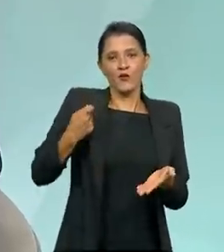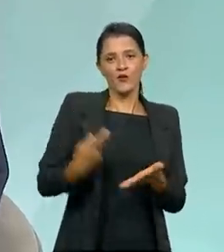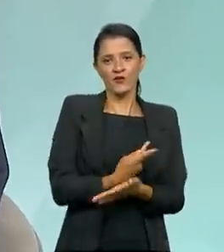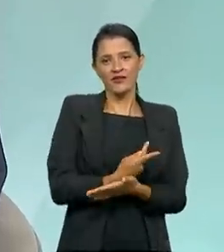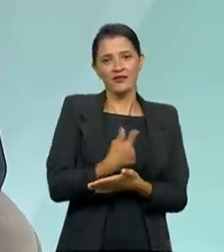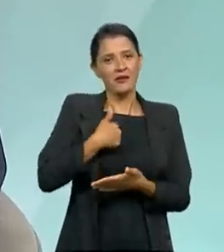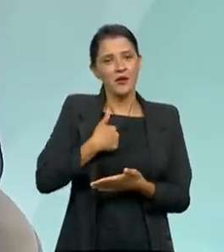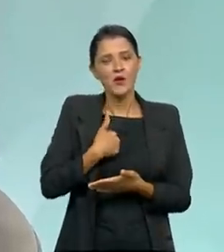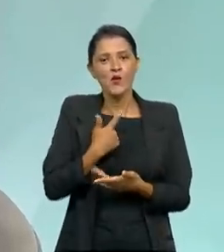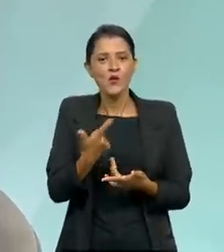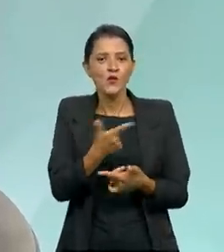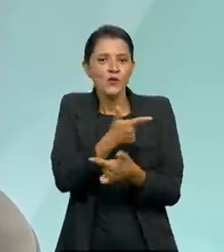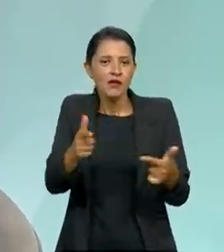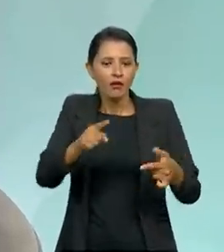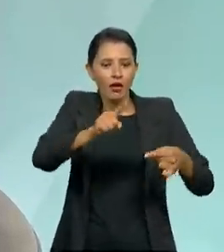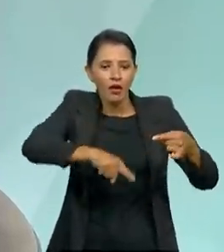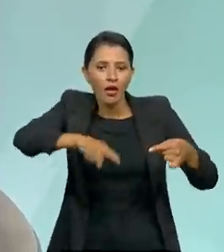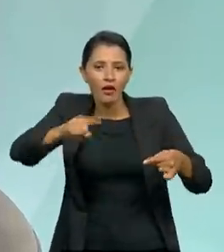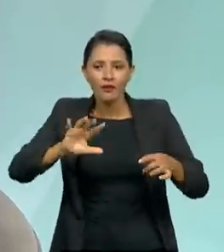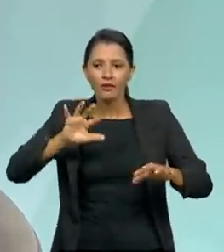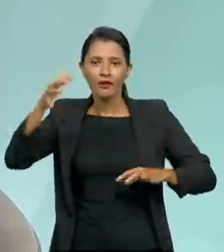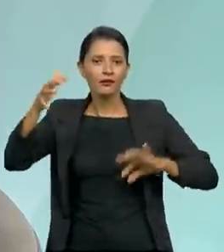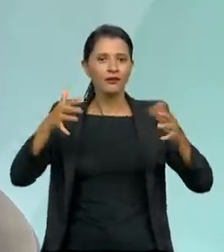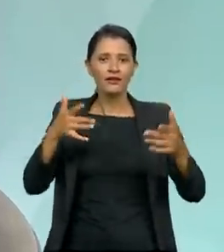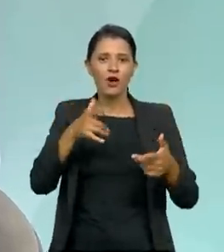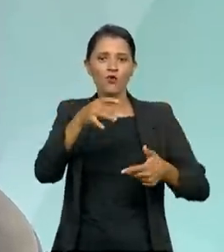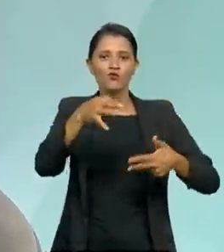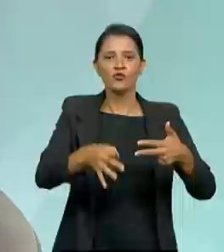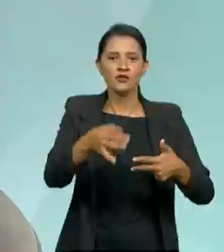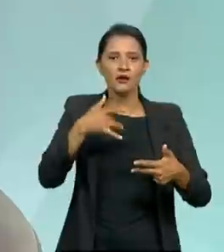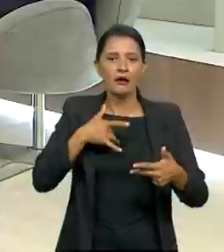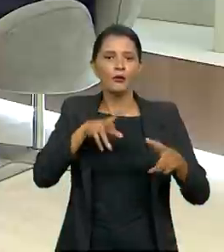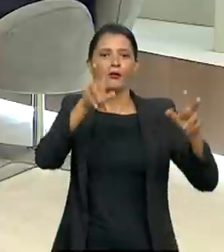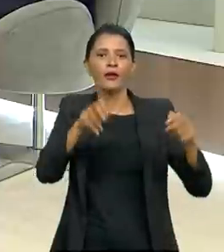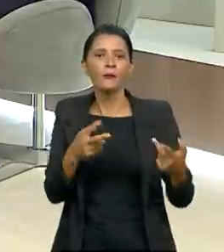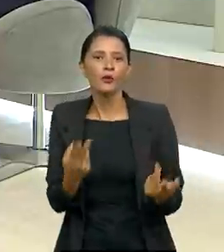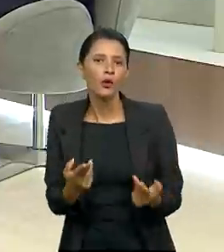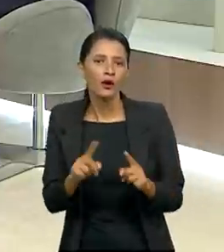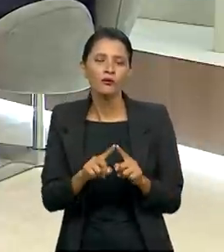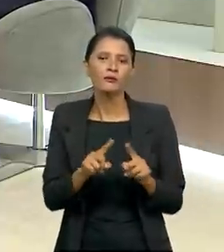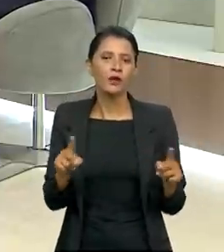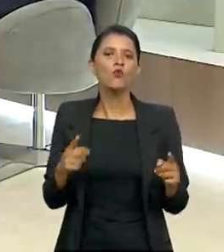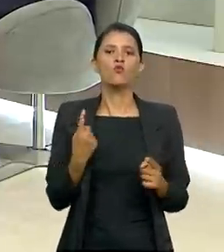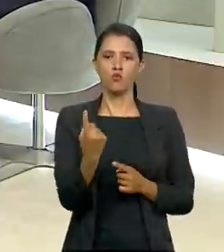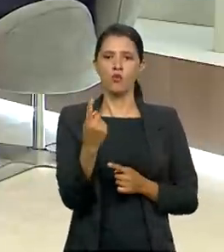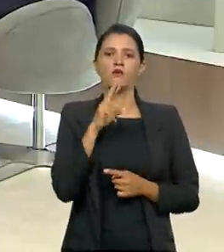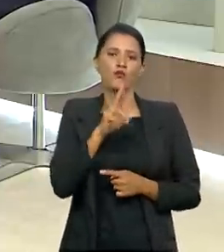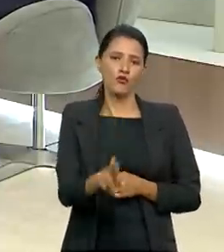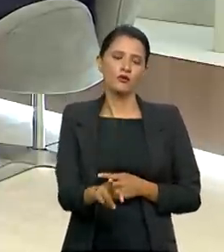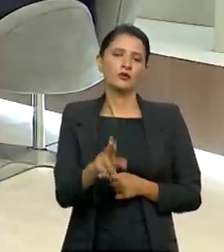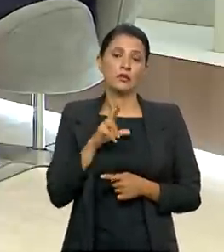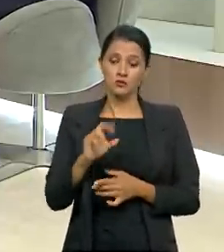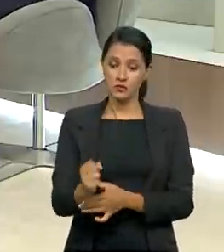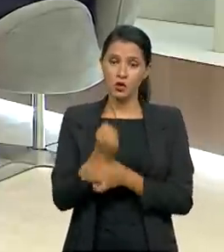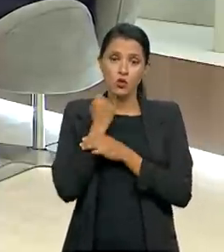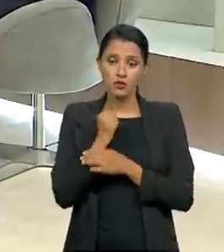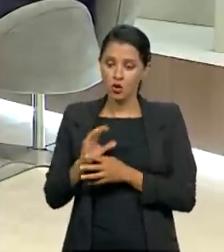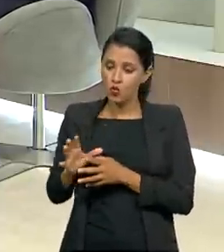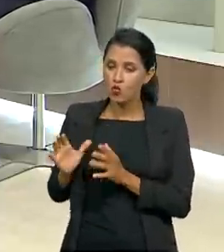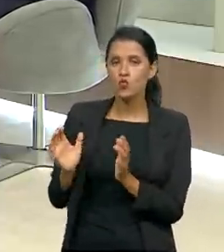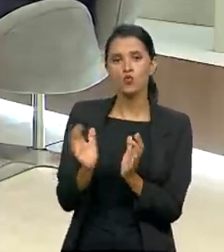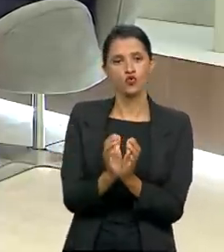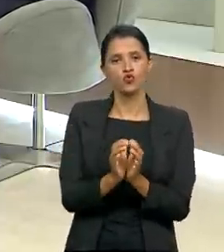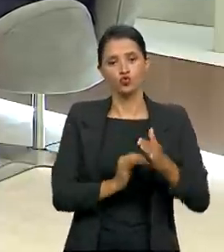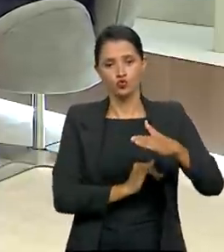tenha uma variação das decisões judiciais sobre o mesmo tema. Então, essa segurança toda, ela é dada por um conjunto de